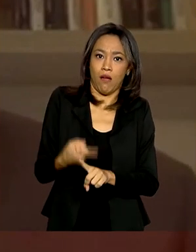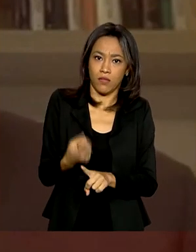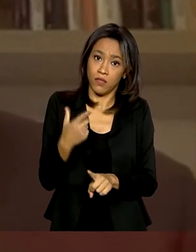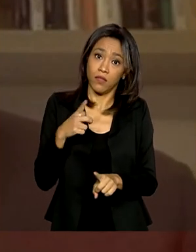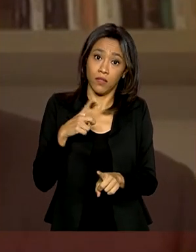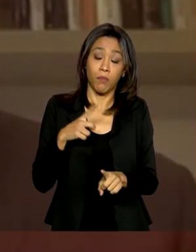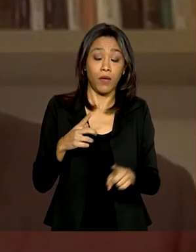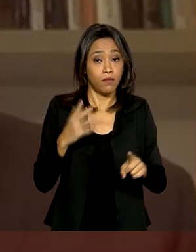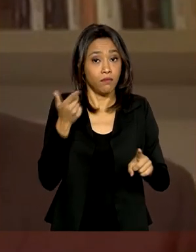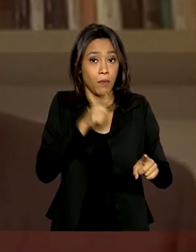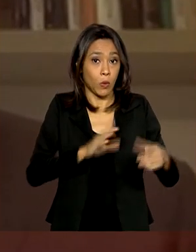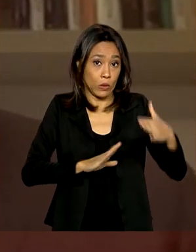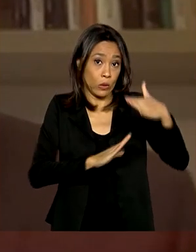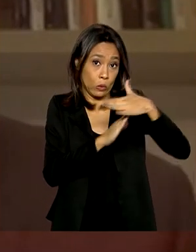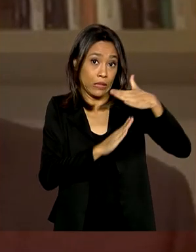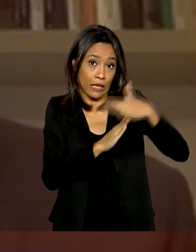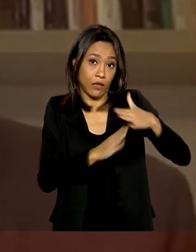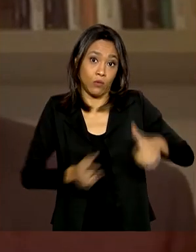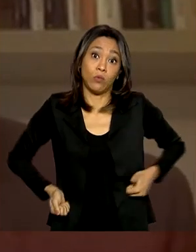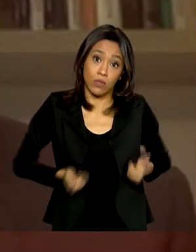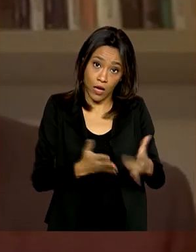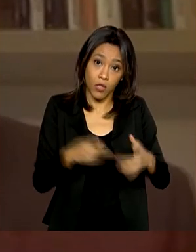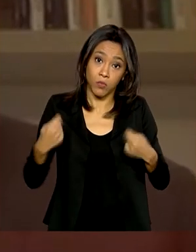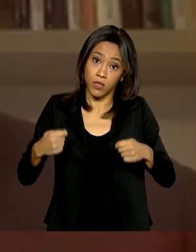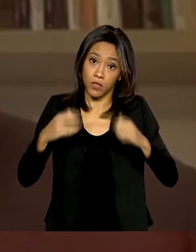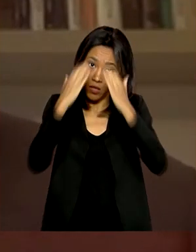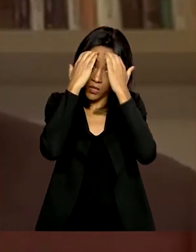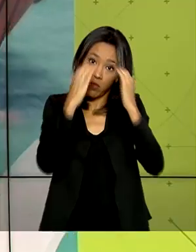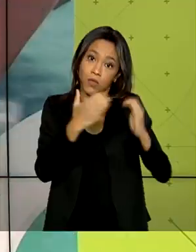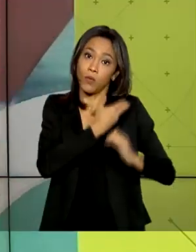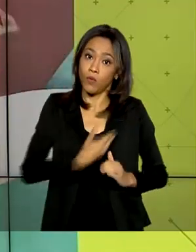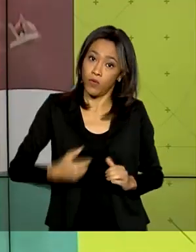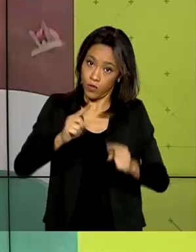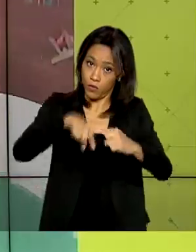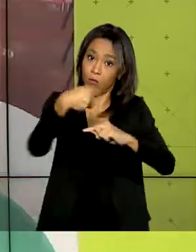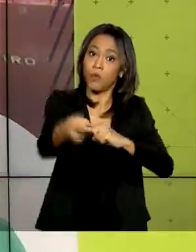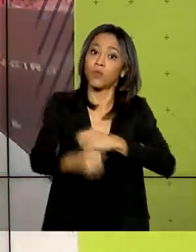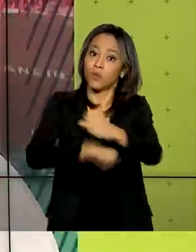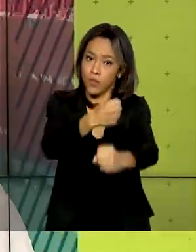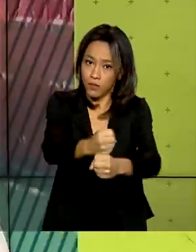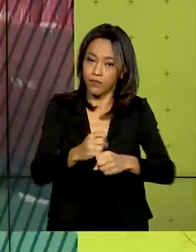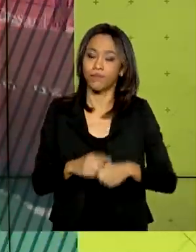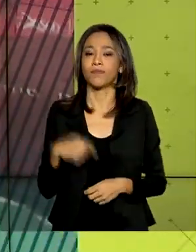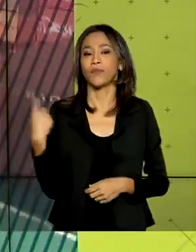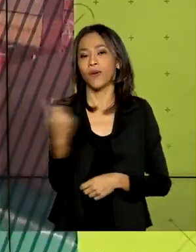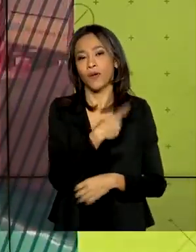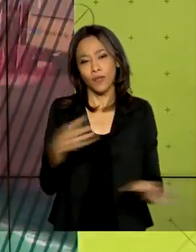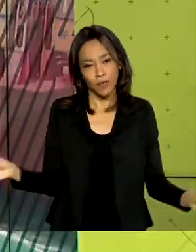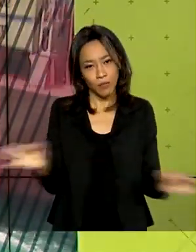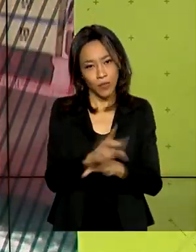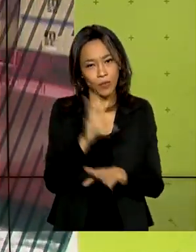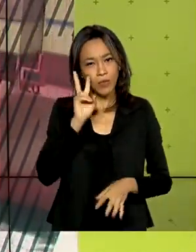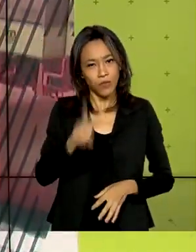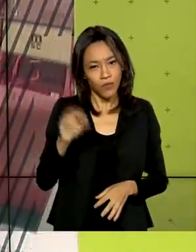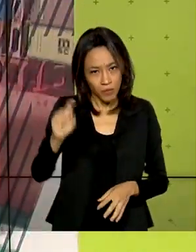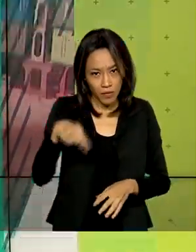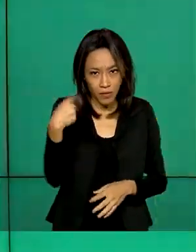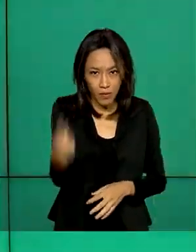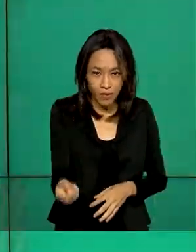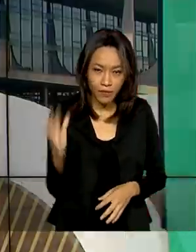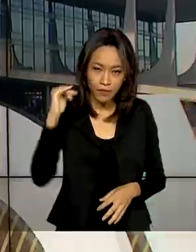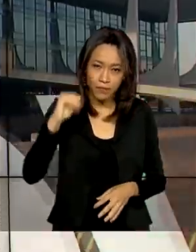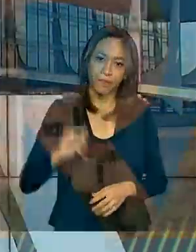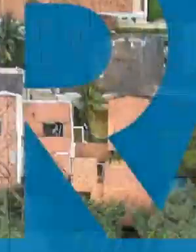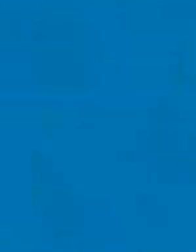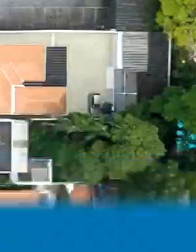com o teto dos gastos e o governo deve cumprir com o teto dos gastos também no ano que vem. A gente termina aqui. Nos vemos na próxima edição.